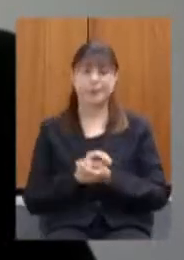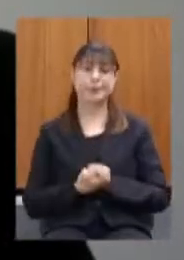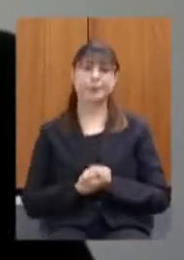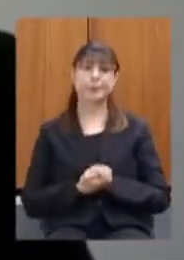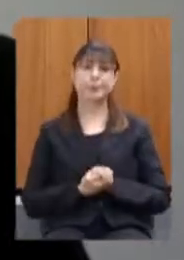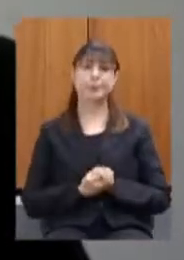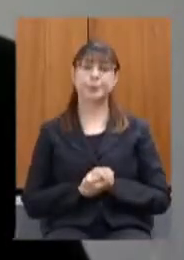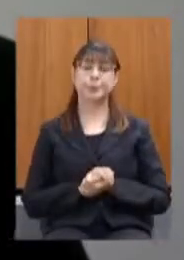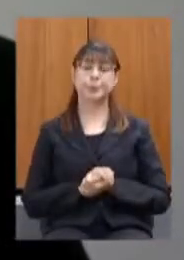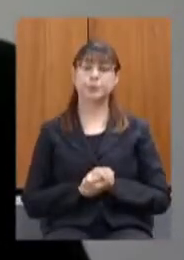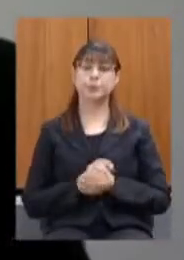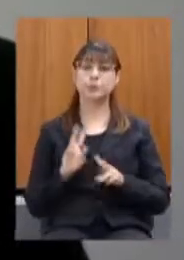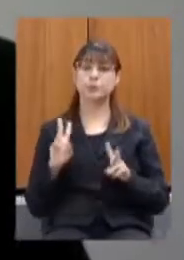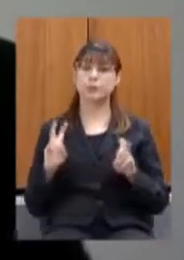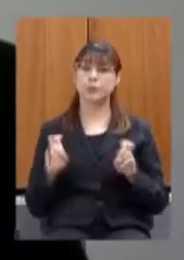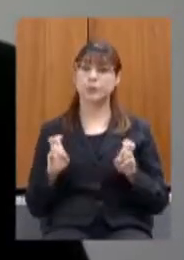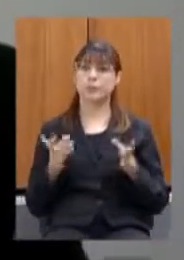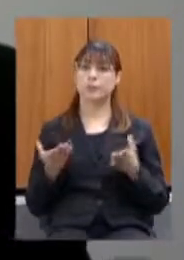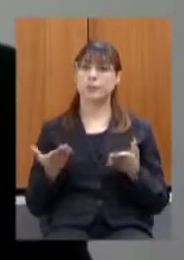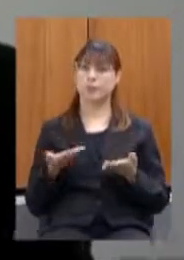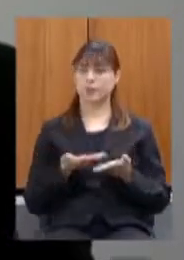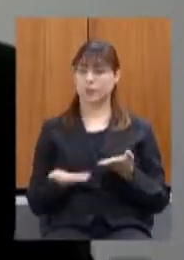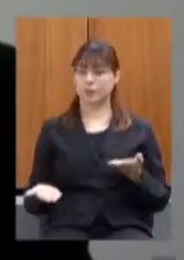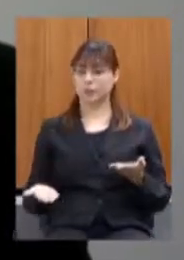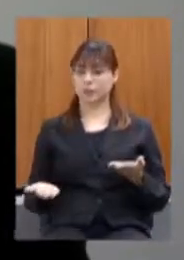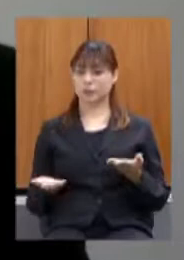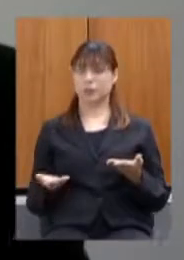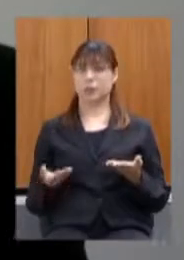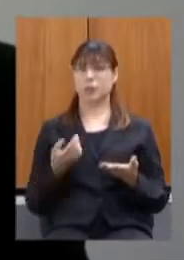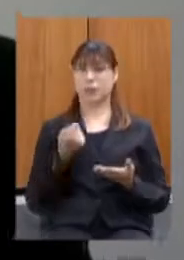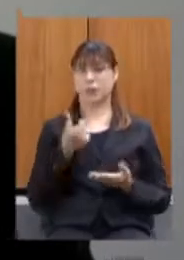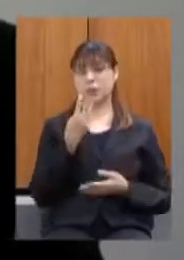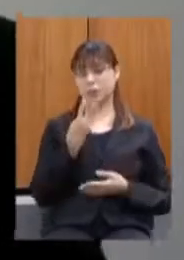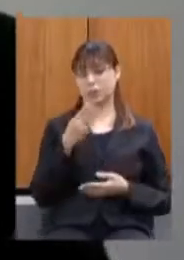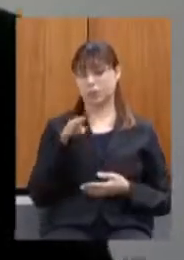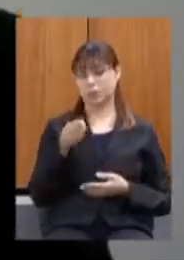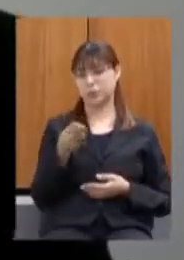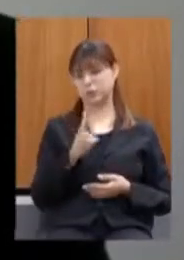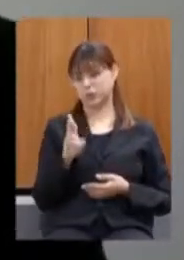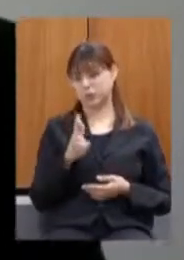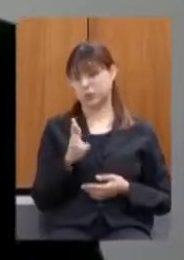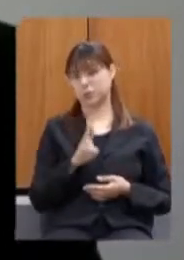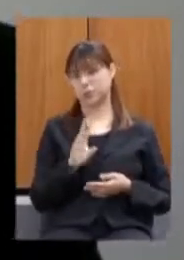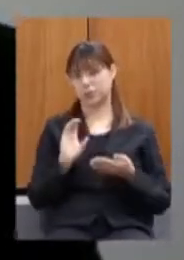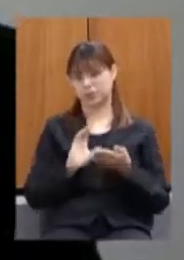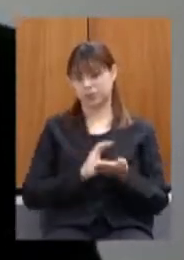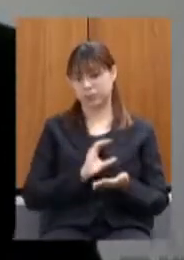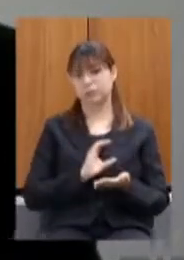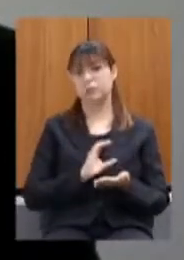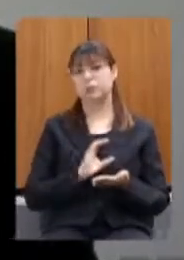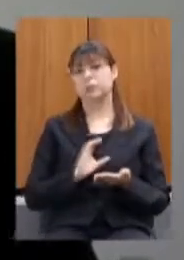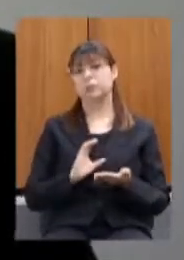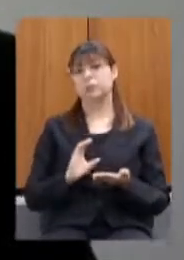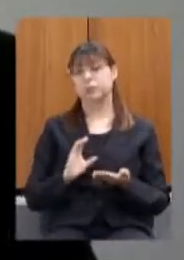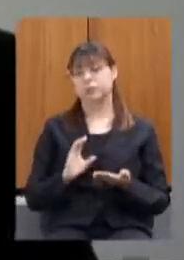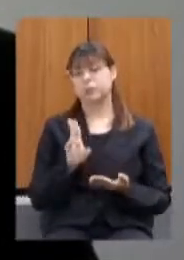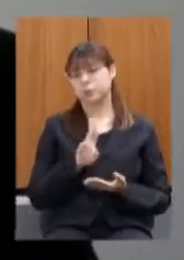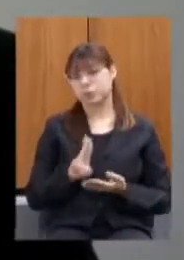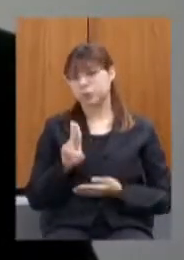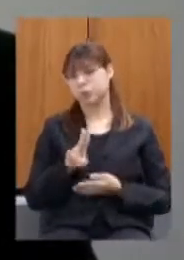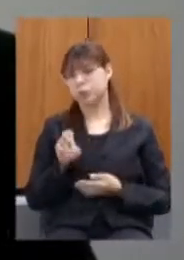a questão das perdas da receita nem a quebra de quase 3 bilhões de reais elas sim foram compensadas em função